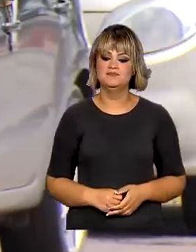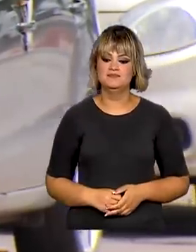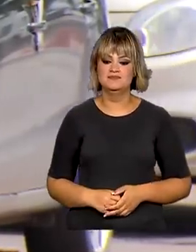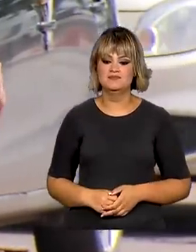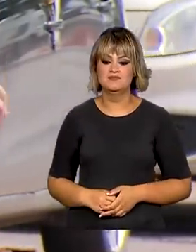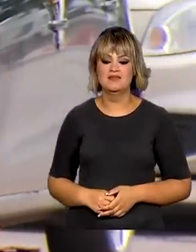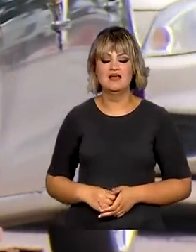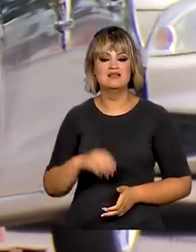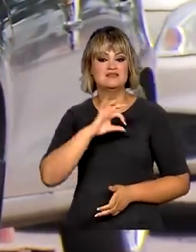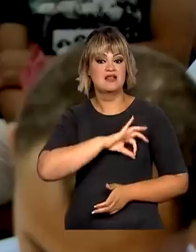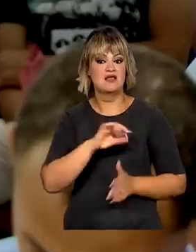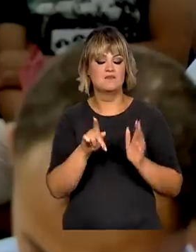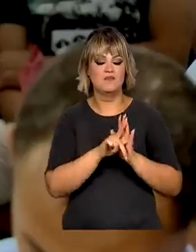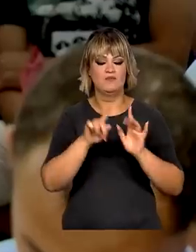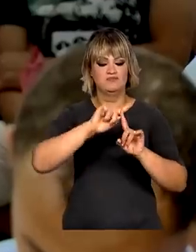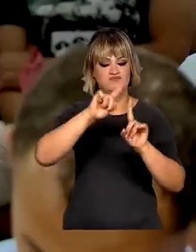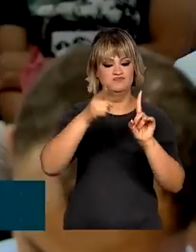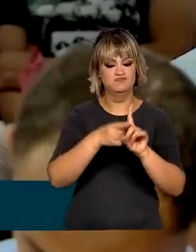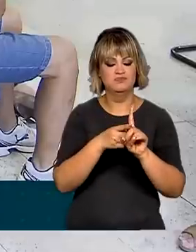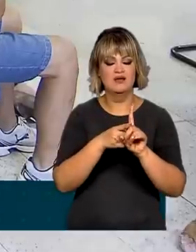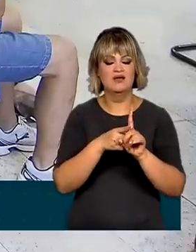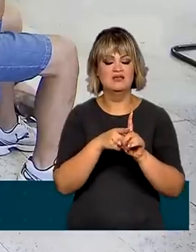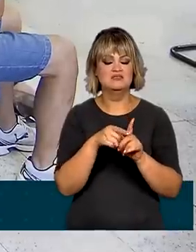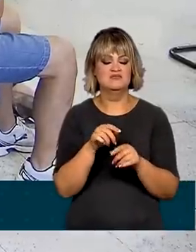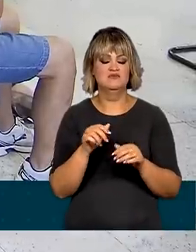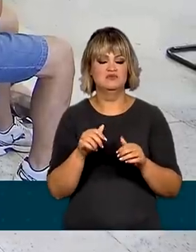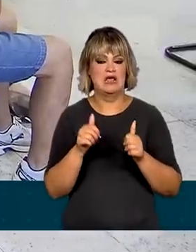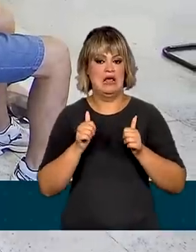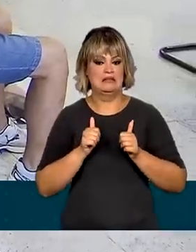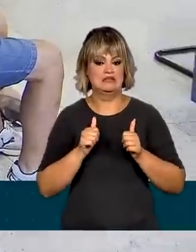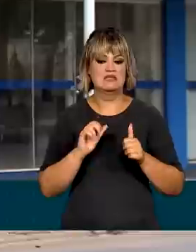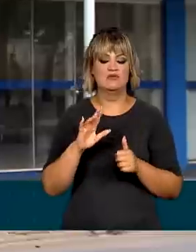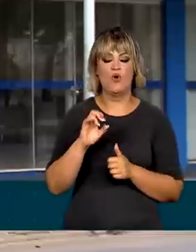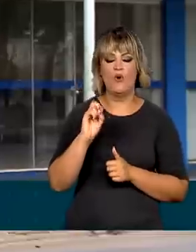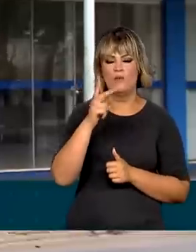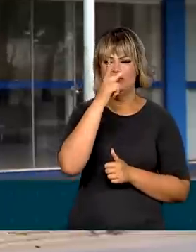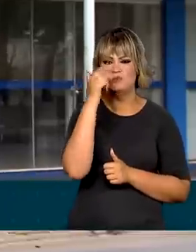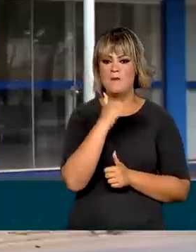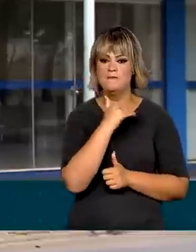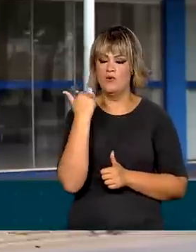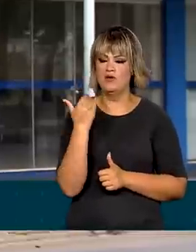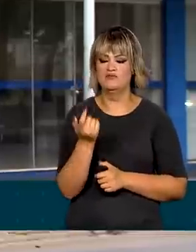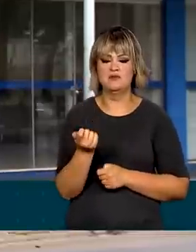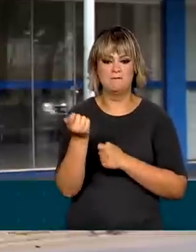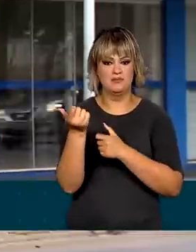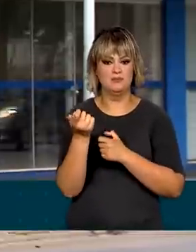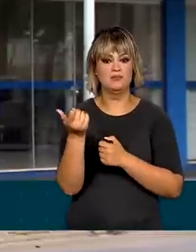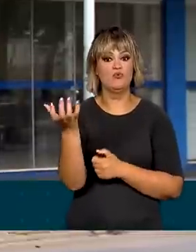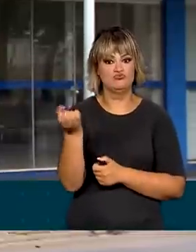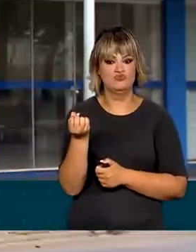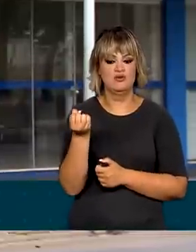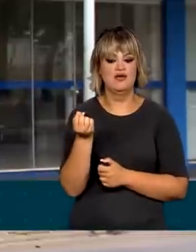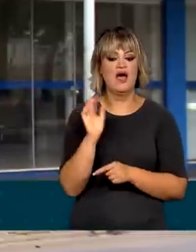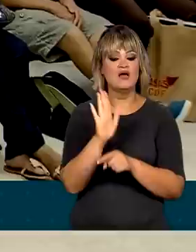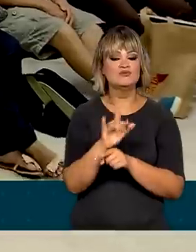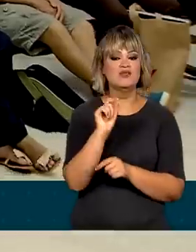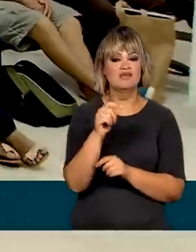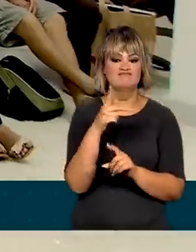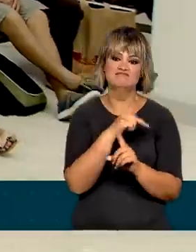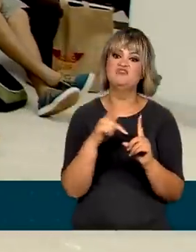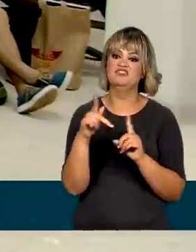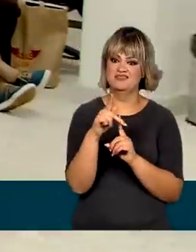Salário, maternidade, auxílio-doença e pensão por morte. Benefícios garantidos pela Previdência Social.